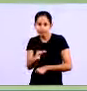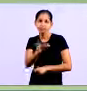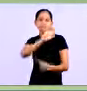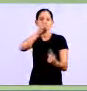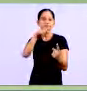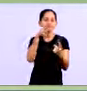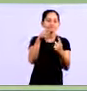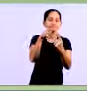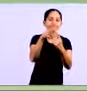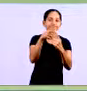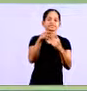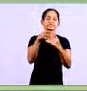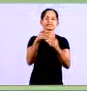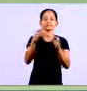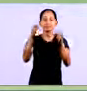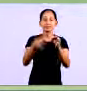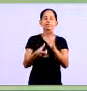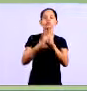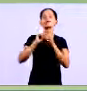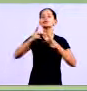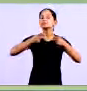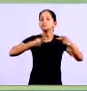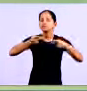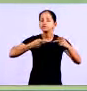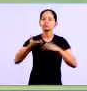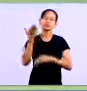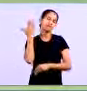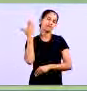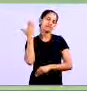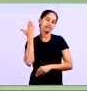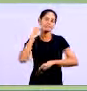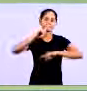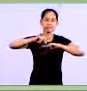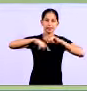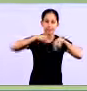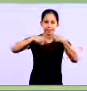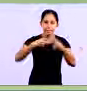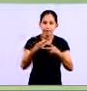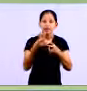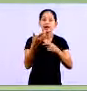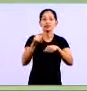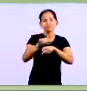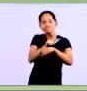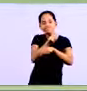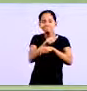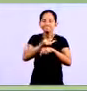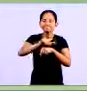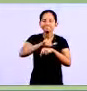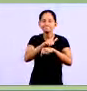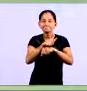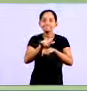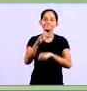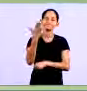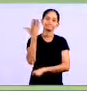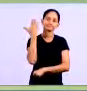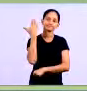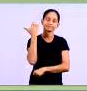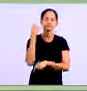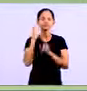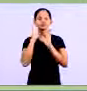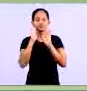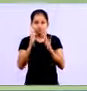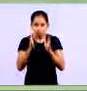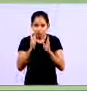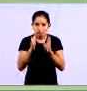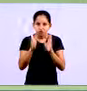políticas e diretrizes elaboradas no nível estratégico, dos plan